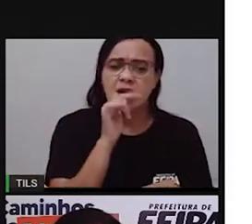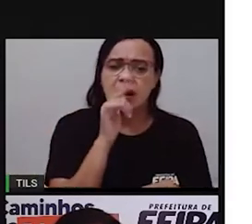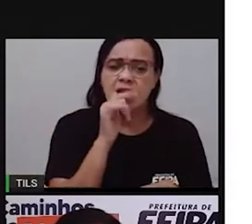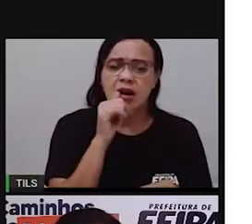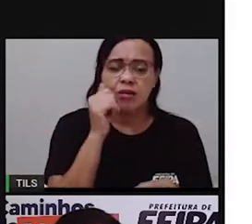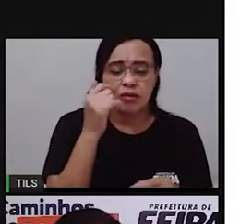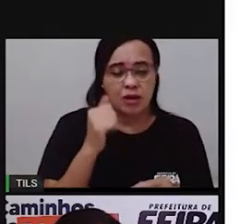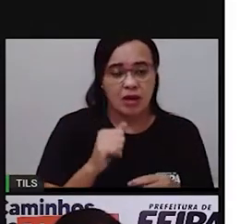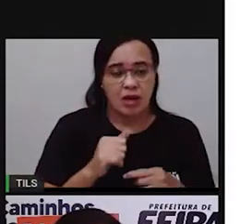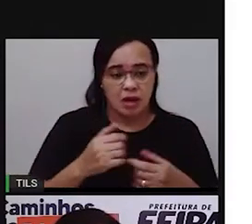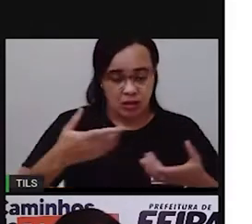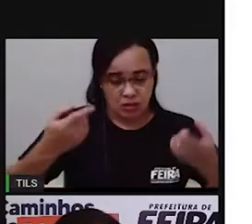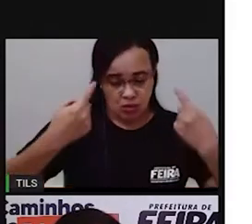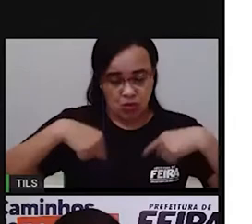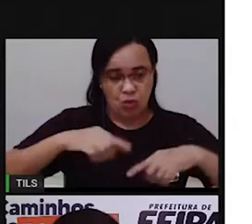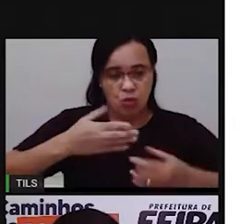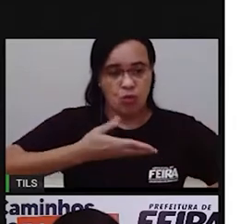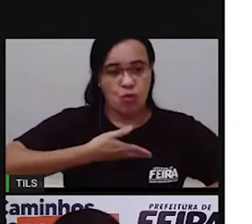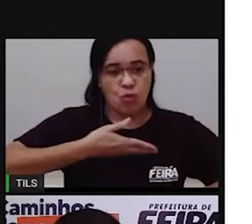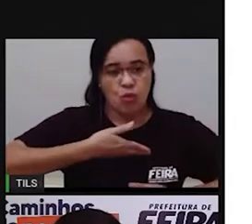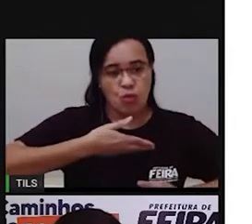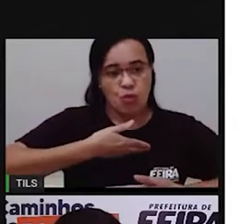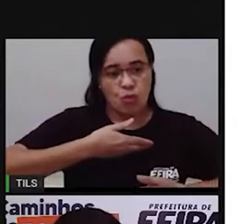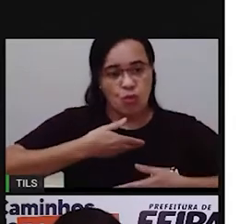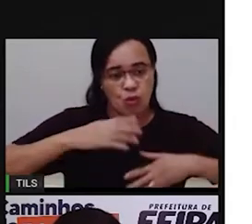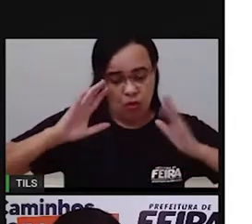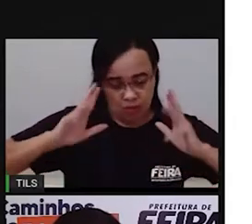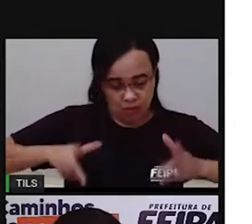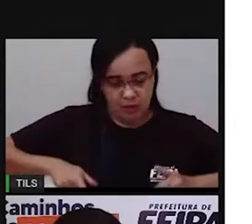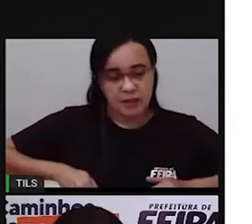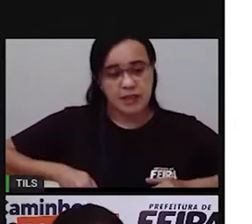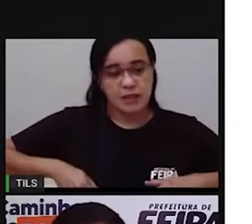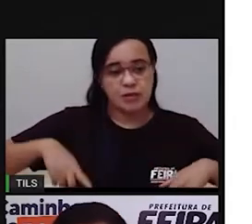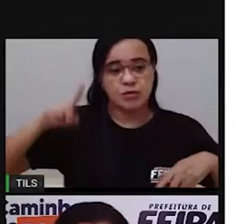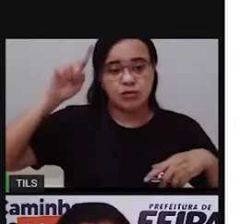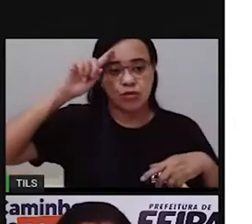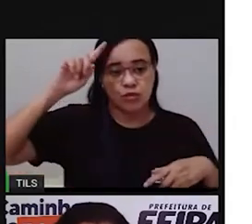cuidados de higiene pessoal que fazemos diariamente.